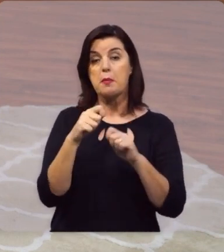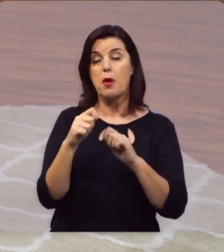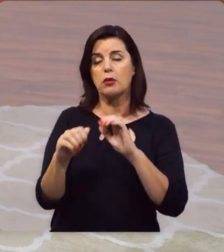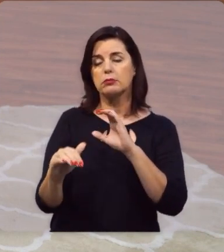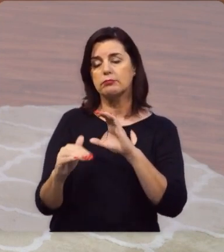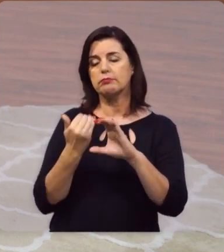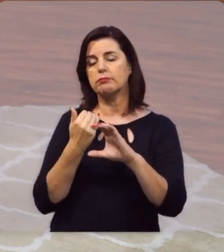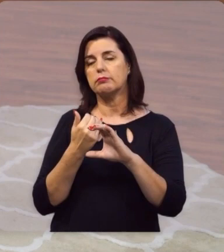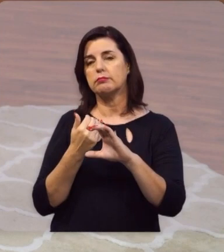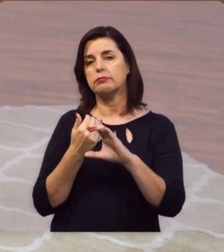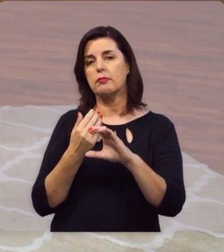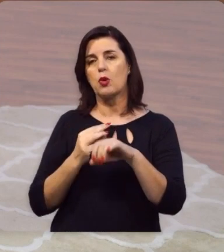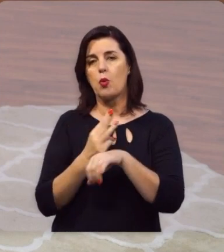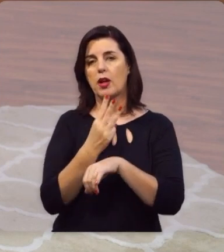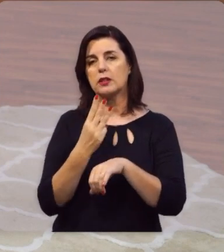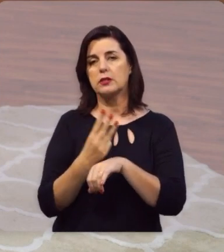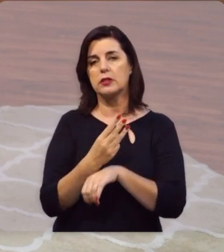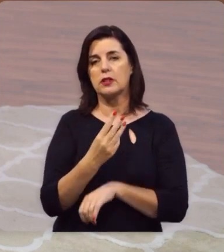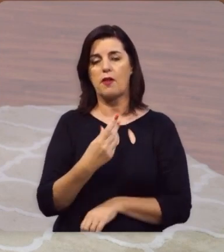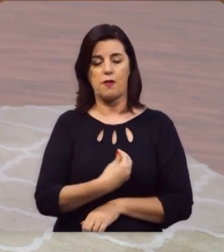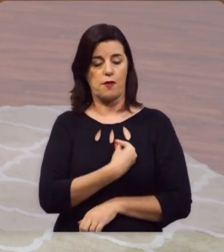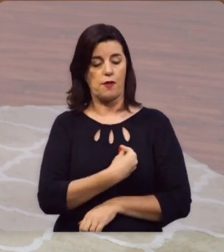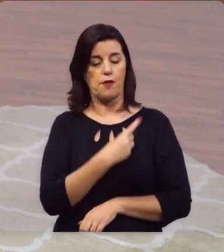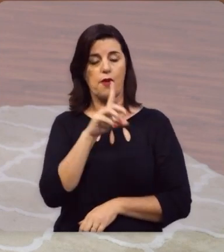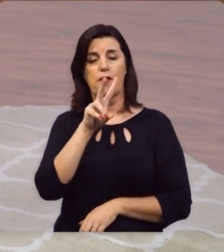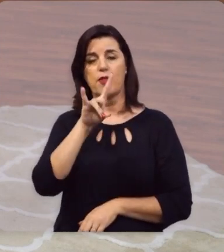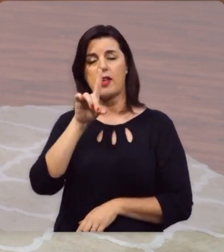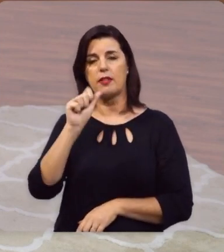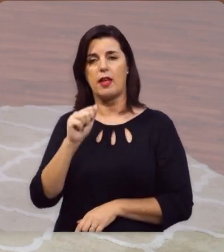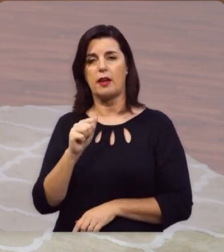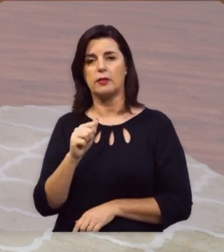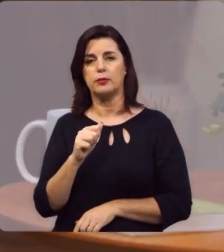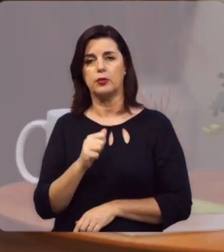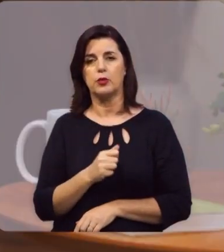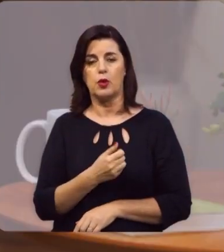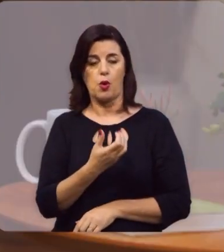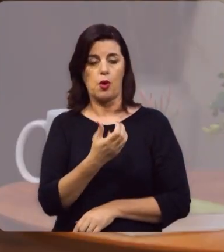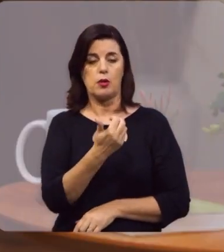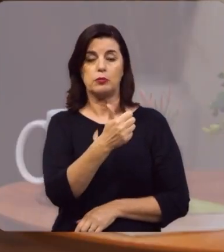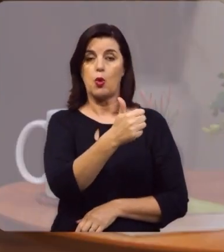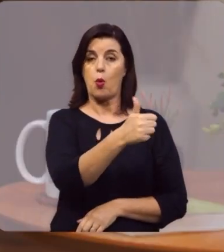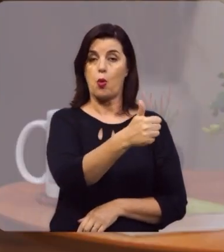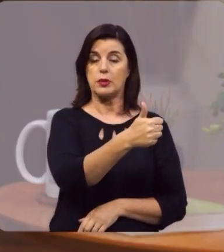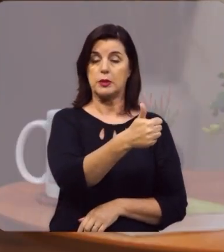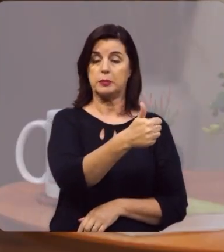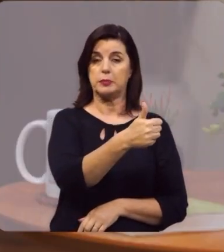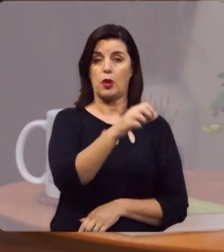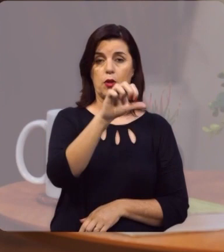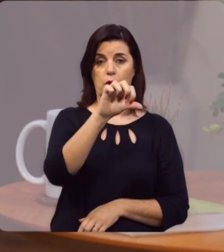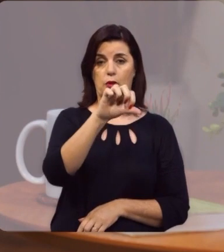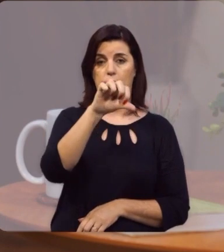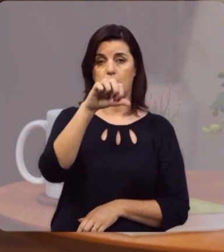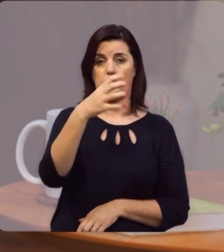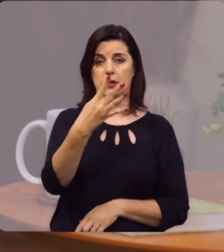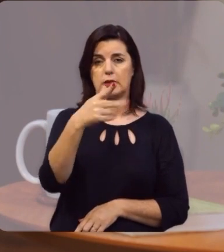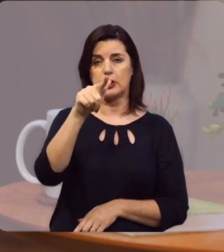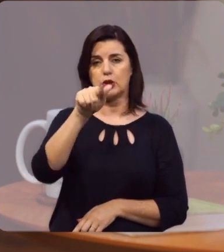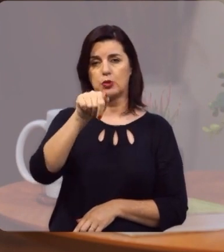basta mandar uma mensagem de WhatsApp, com a palavra Vida, para o nosso telefone. O código diário é o 11